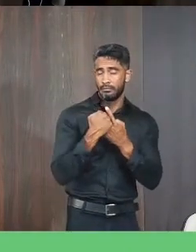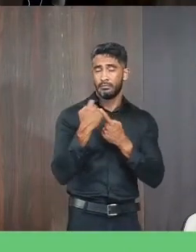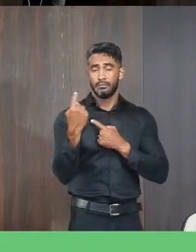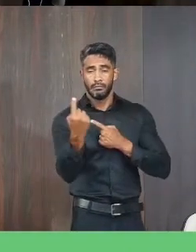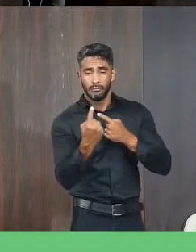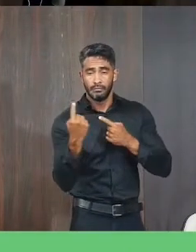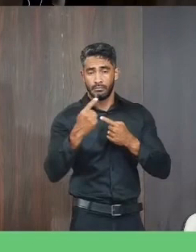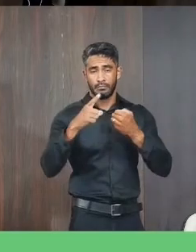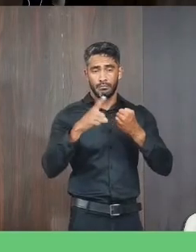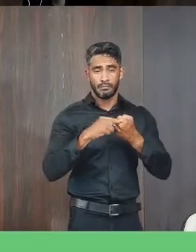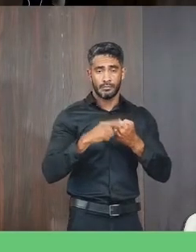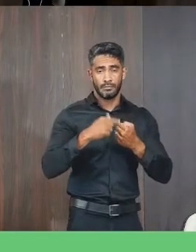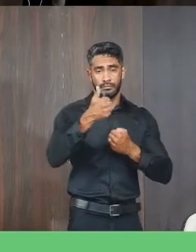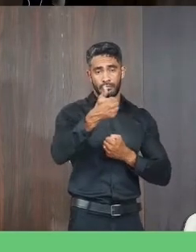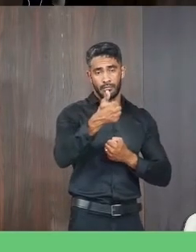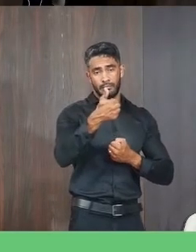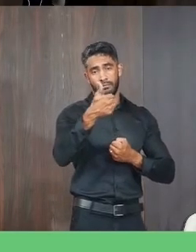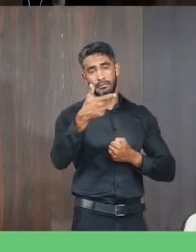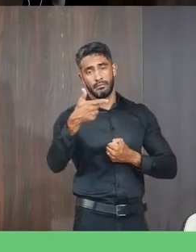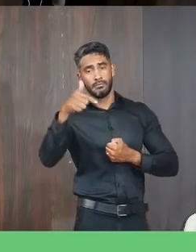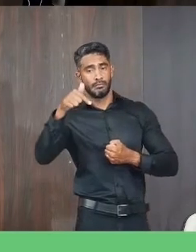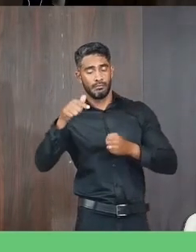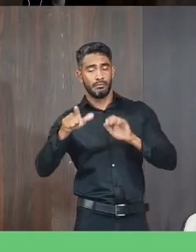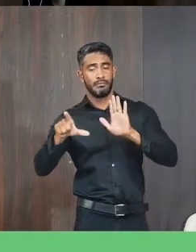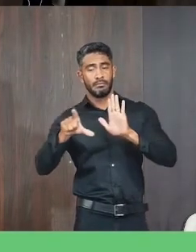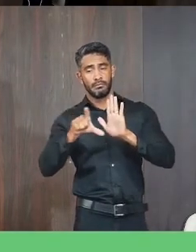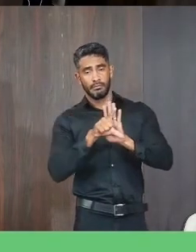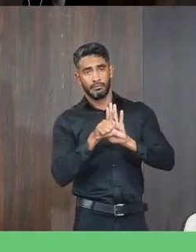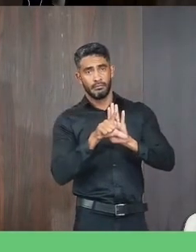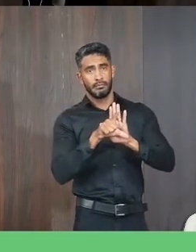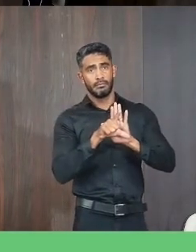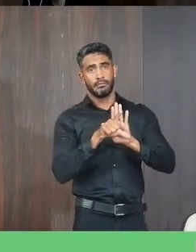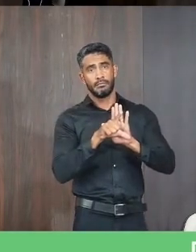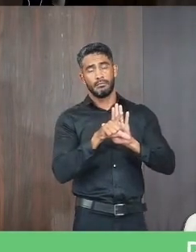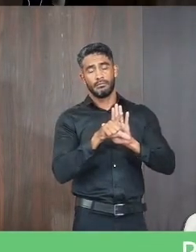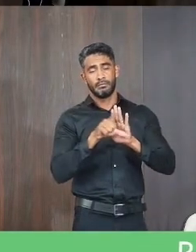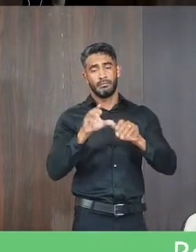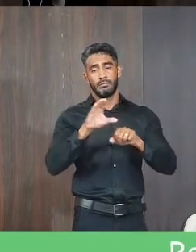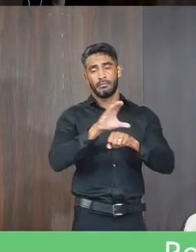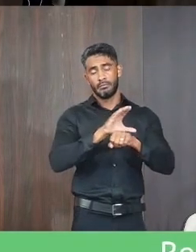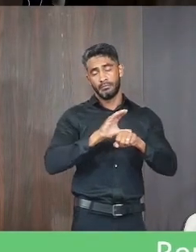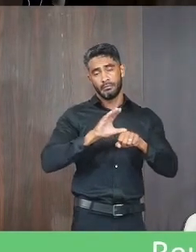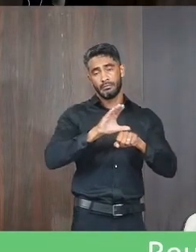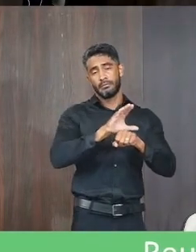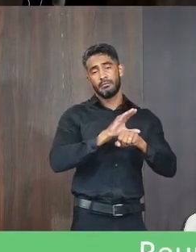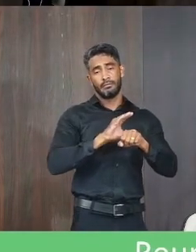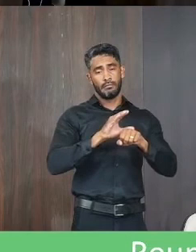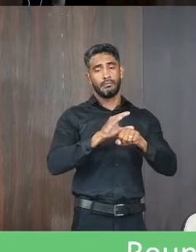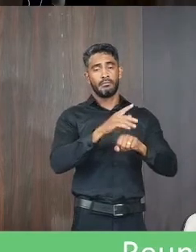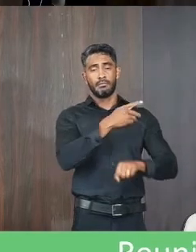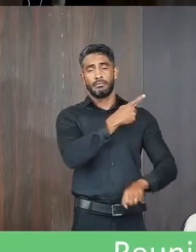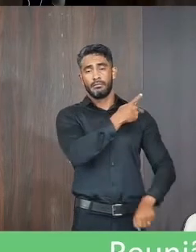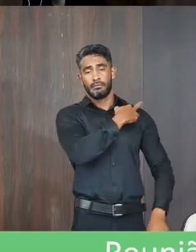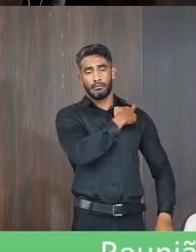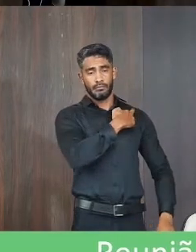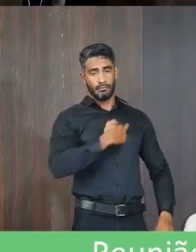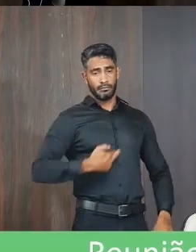nos termos do artigo 127, capítulo da Lei Orgânica da Constituição da República.